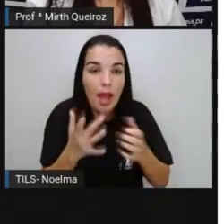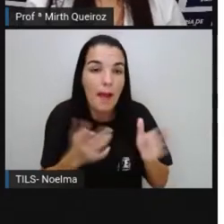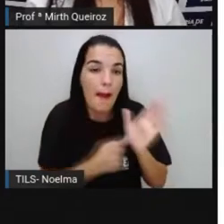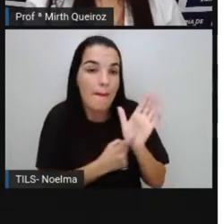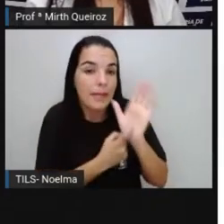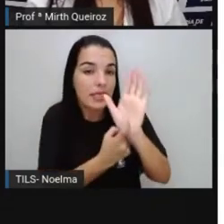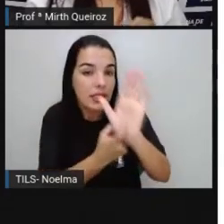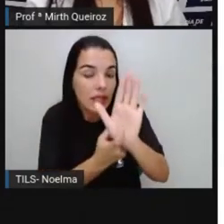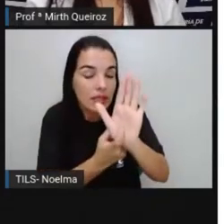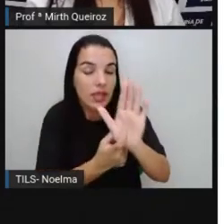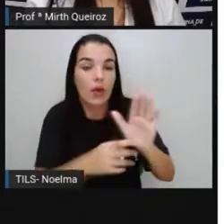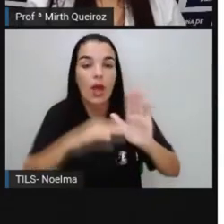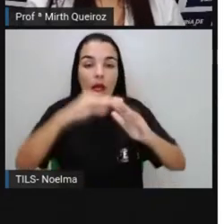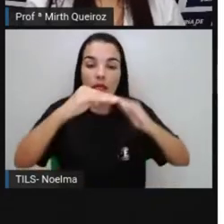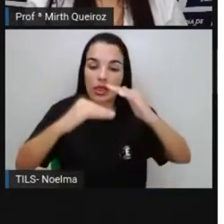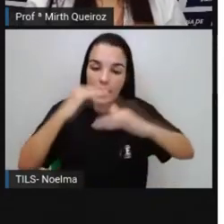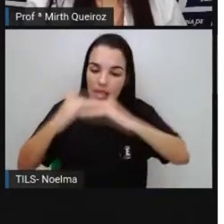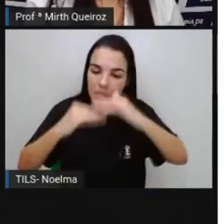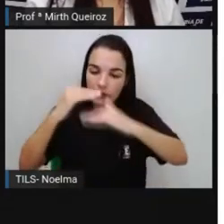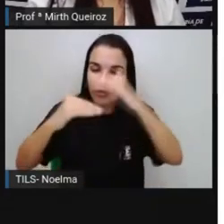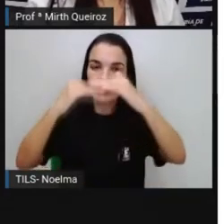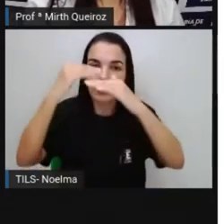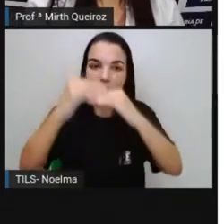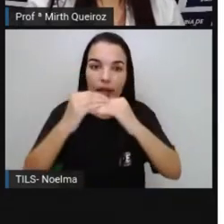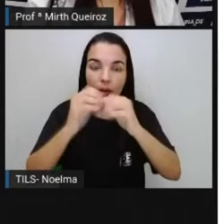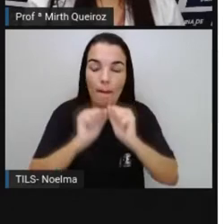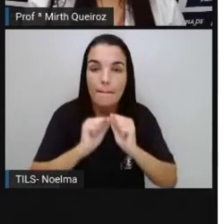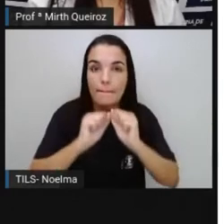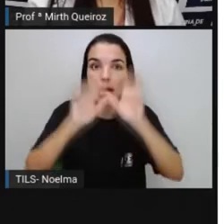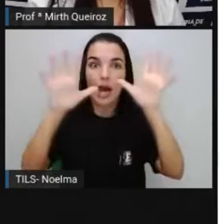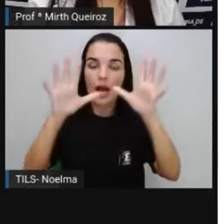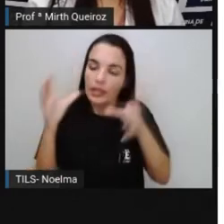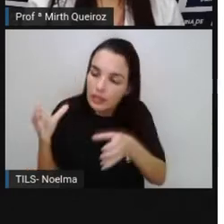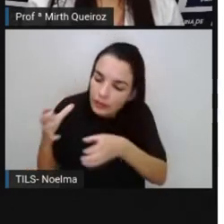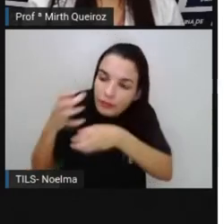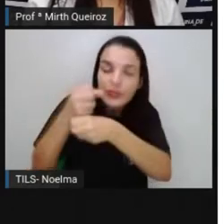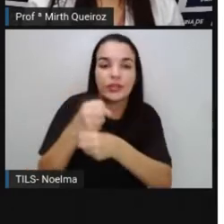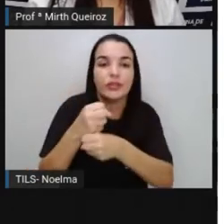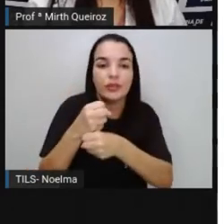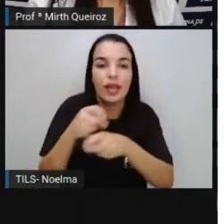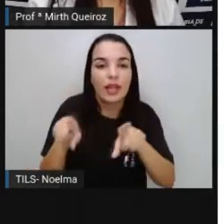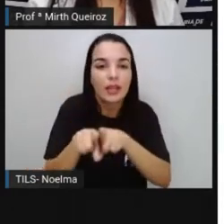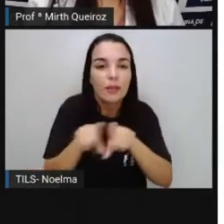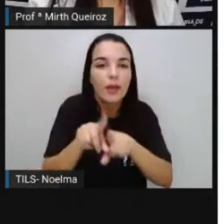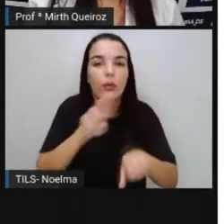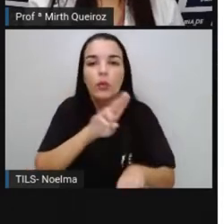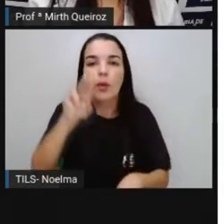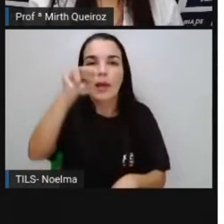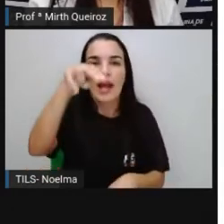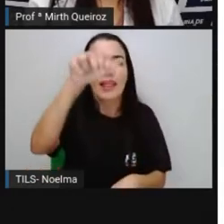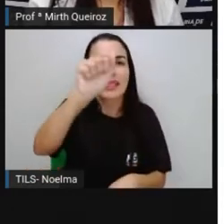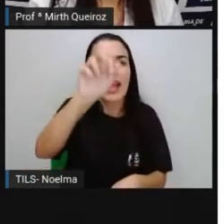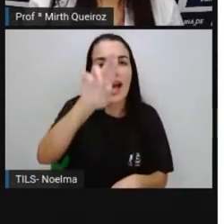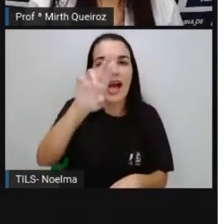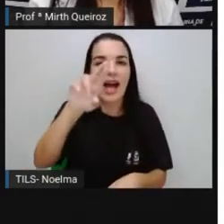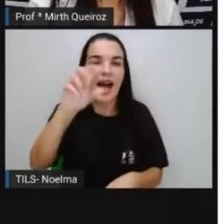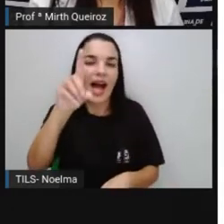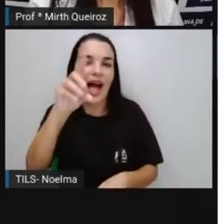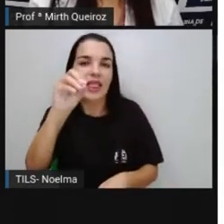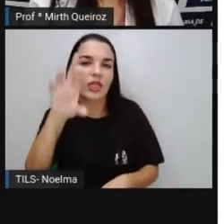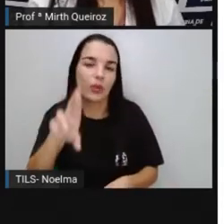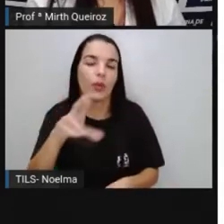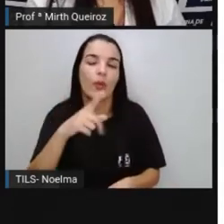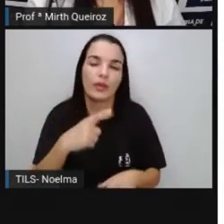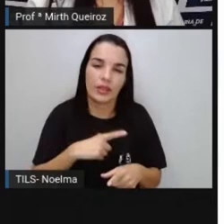desenvolvimento, clímax e o desfecho. E ele é chamado de narrativo porque nós temos o quê? Um narrador,